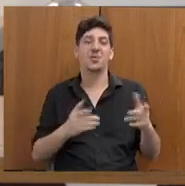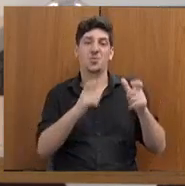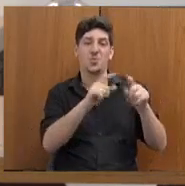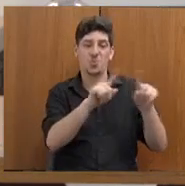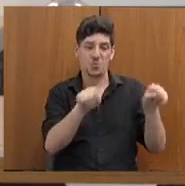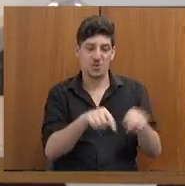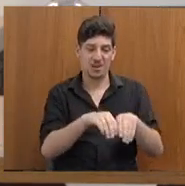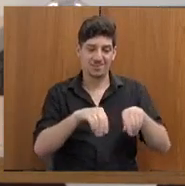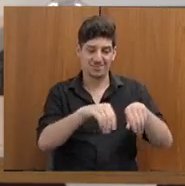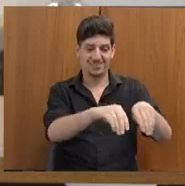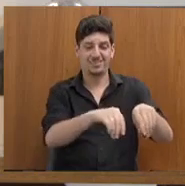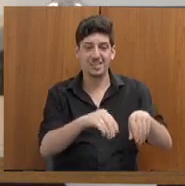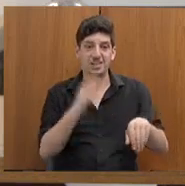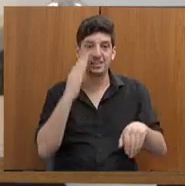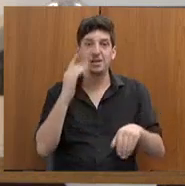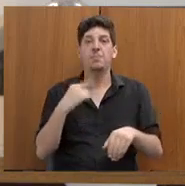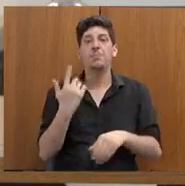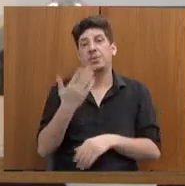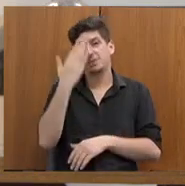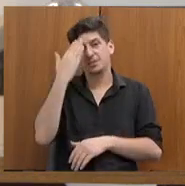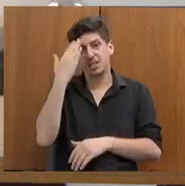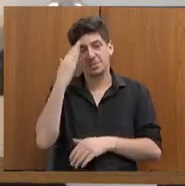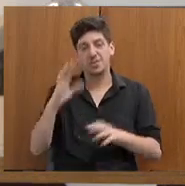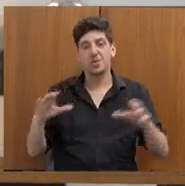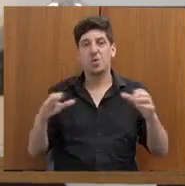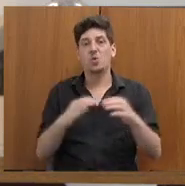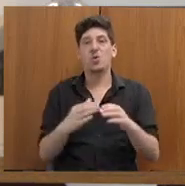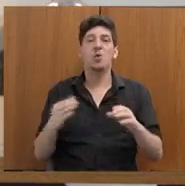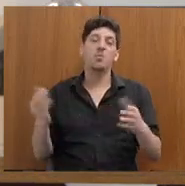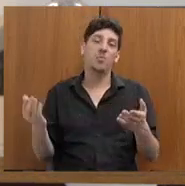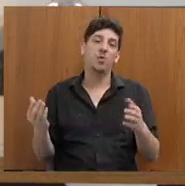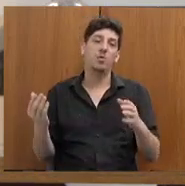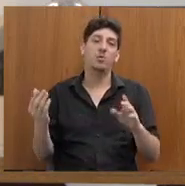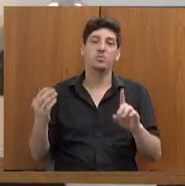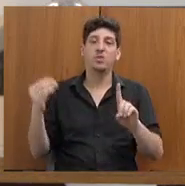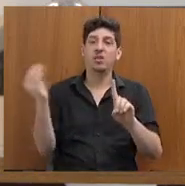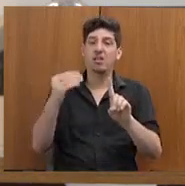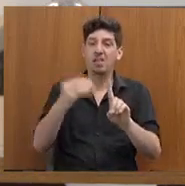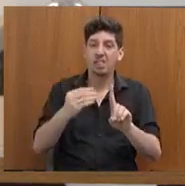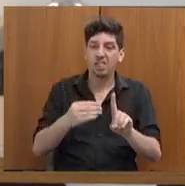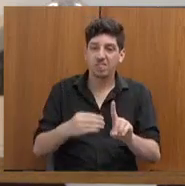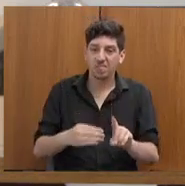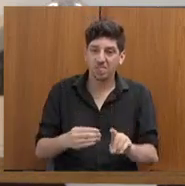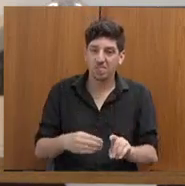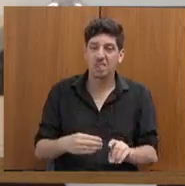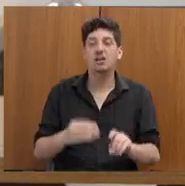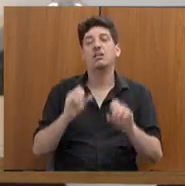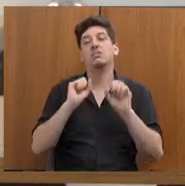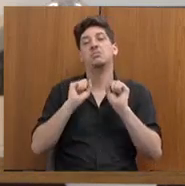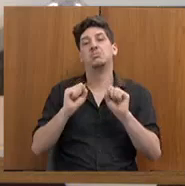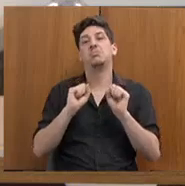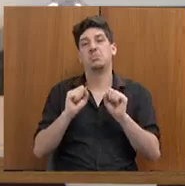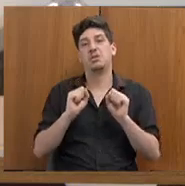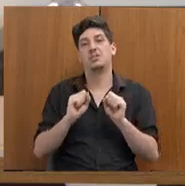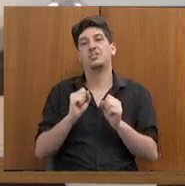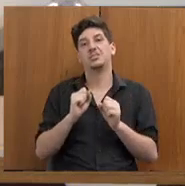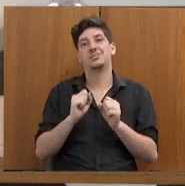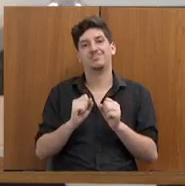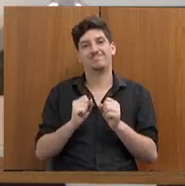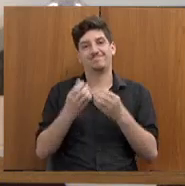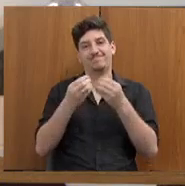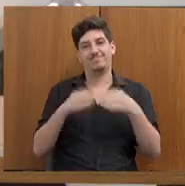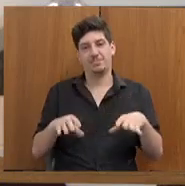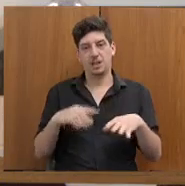e nós sabemos que um grupo vulnerável pode ficar muito prejudicado. Nós levamos essa demanda lá, e